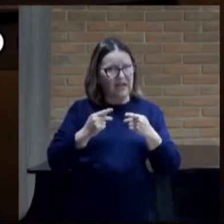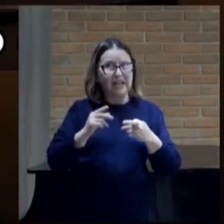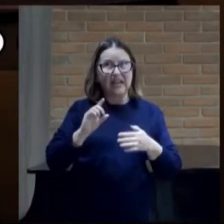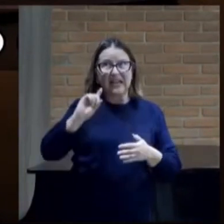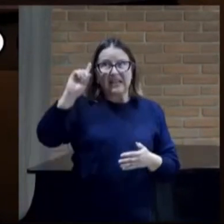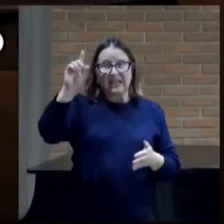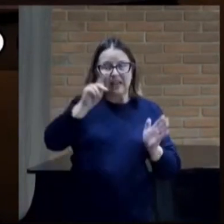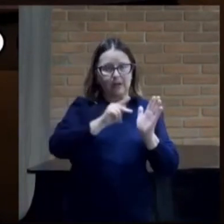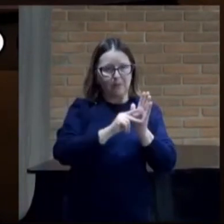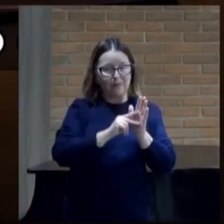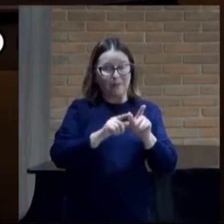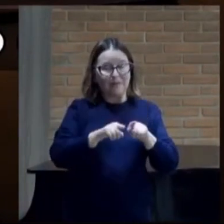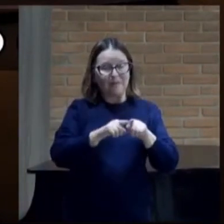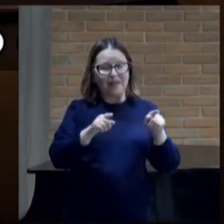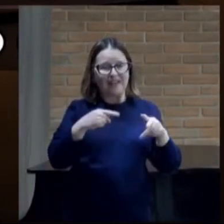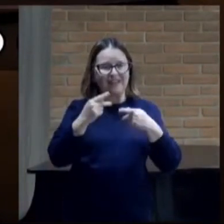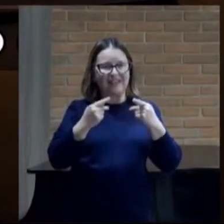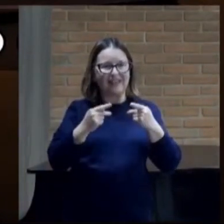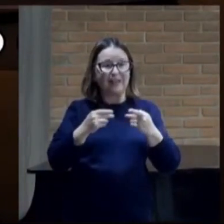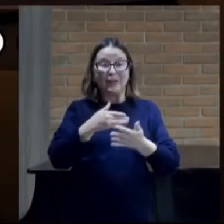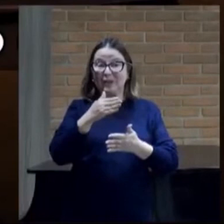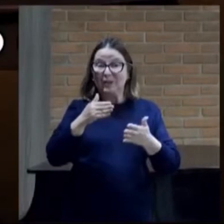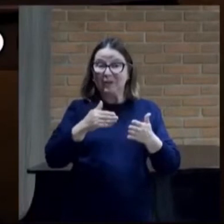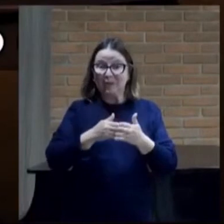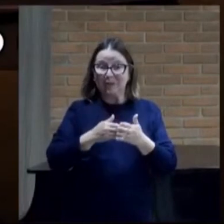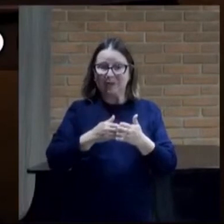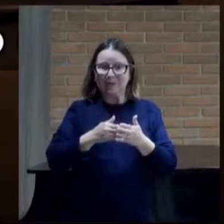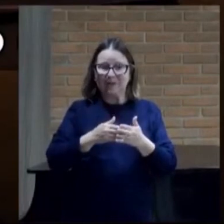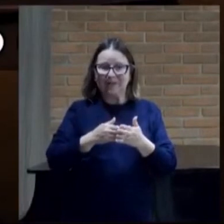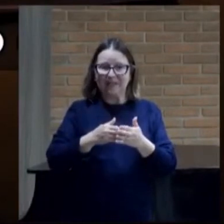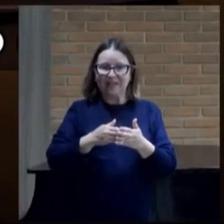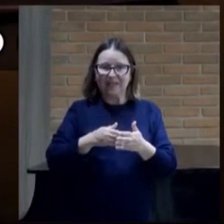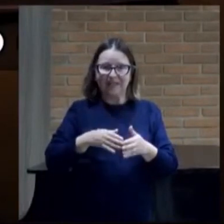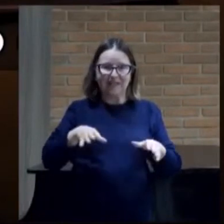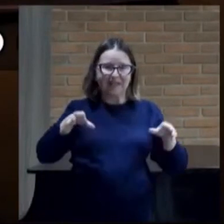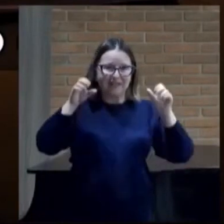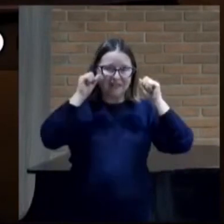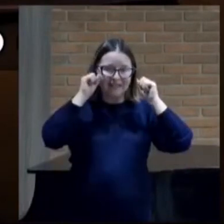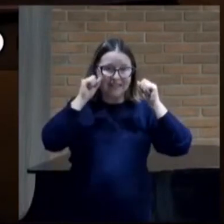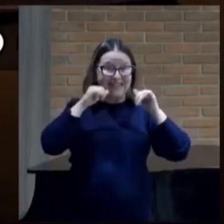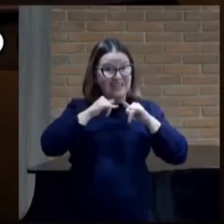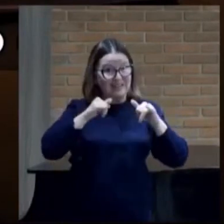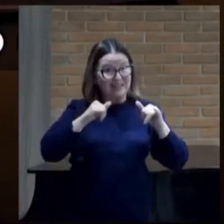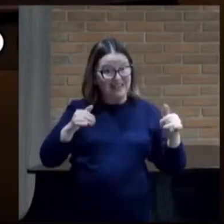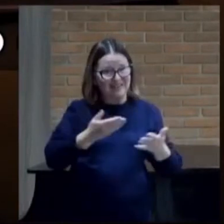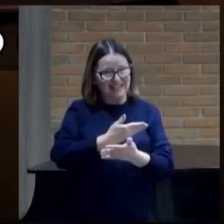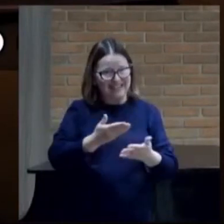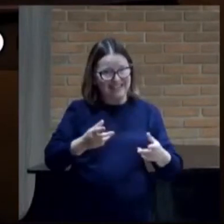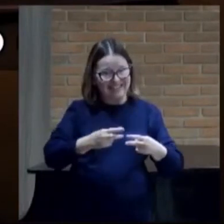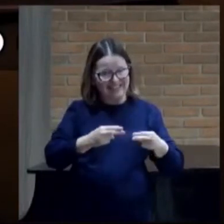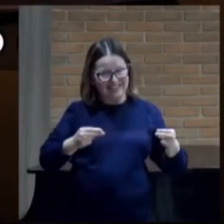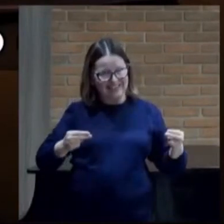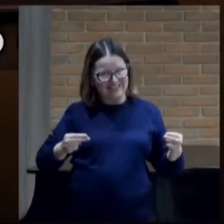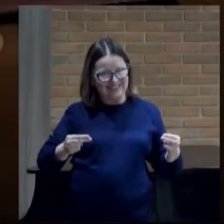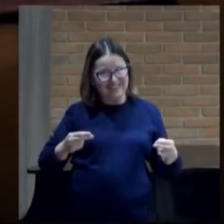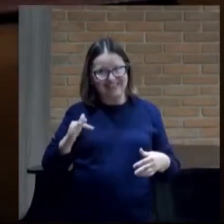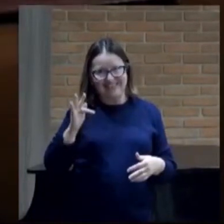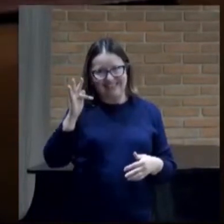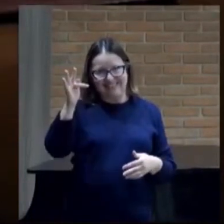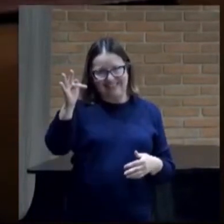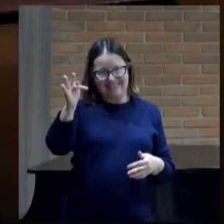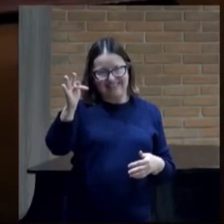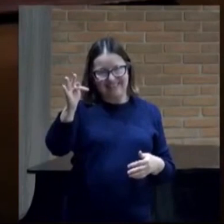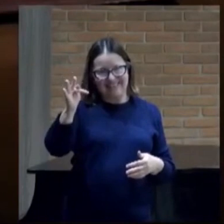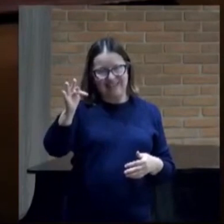mesmo Mas dirá tudo o que tiver ouvido E vos anunciará As coisas que hão de vir